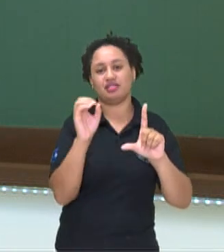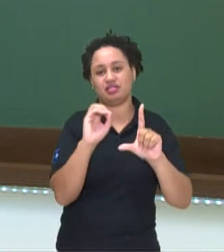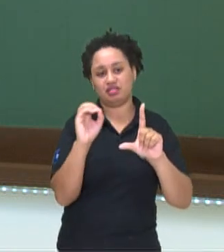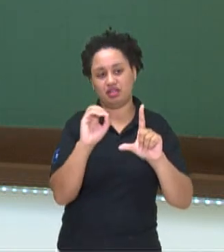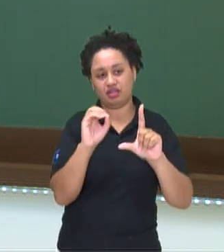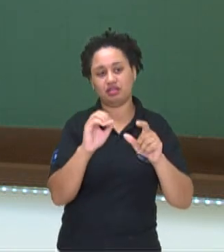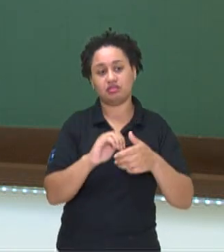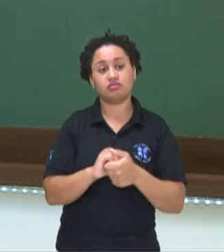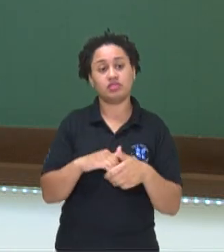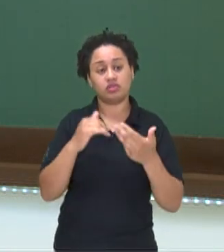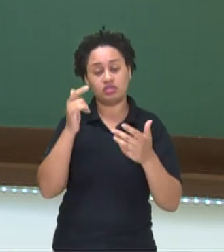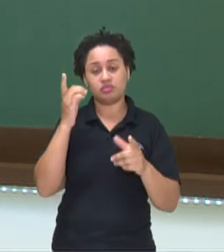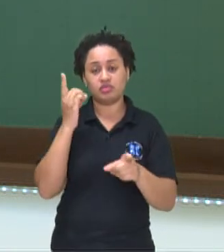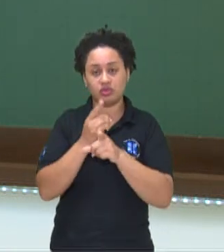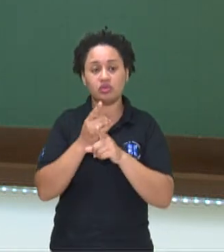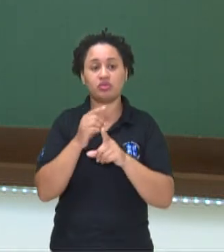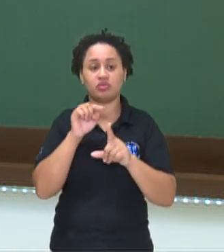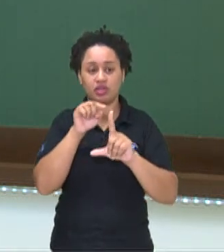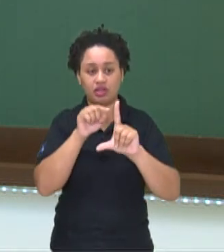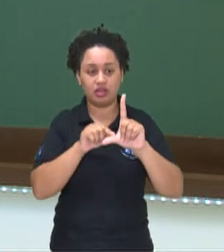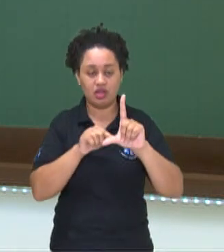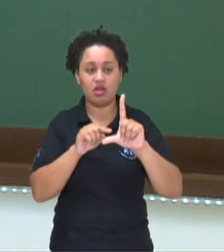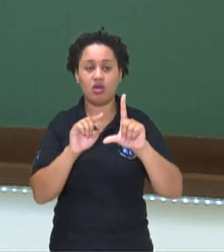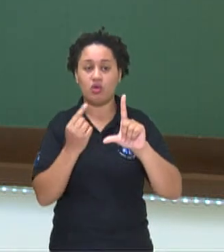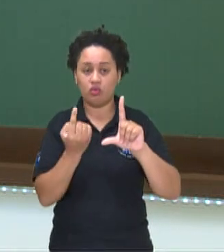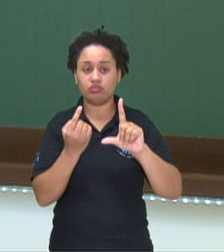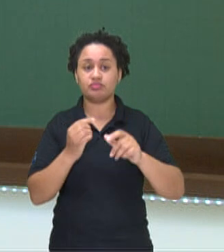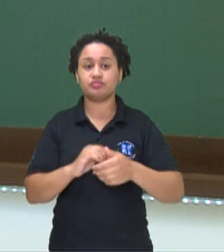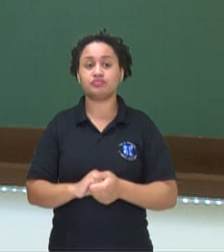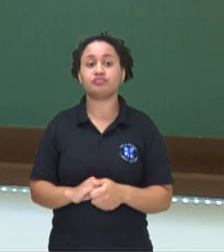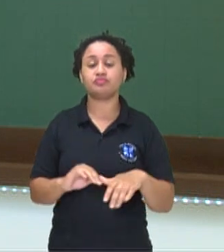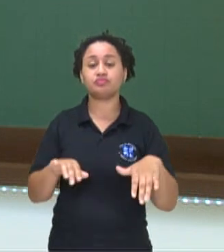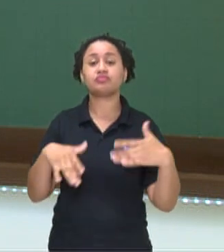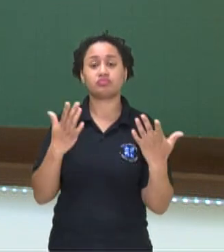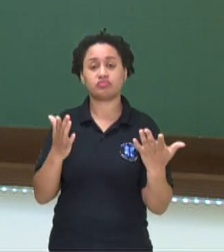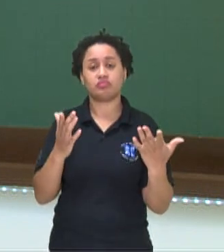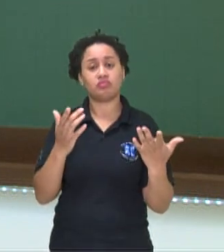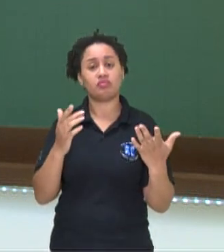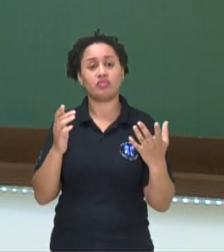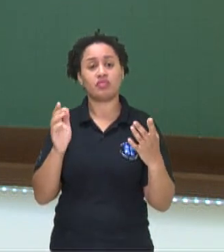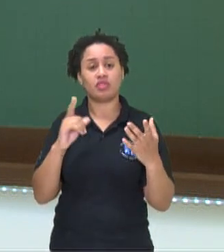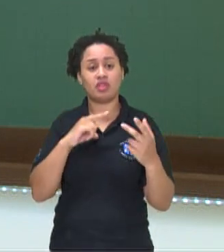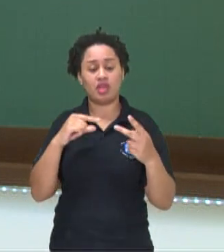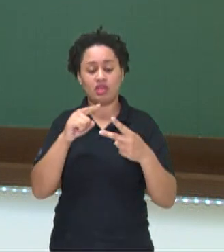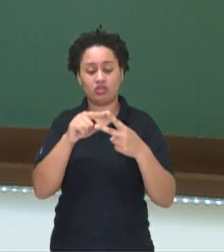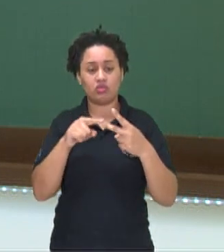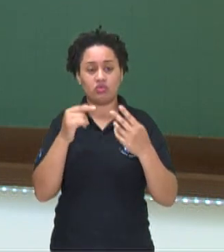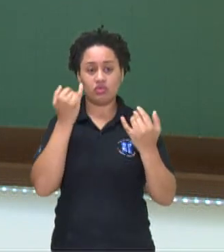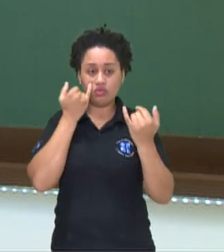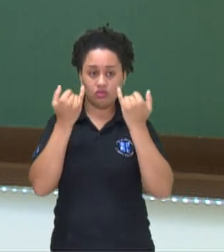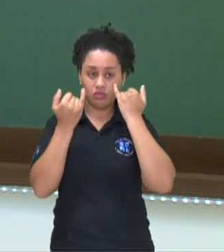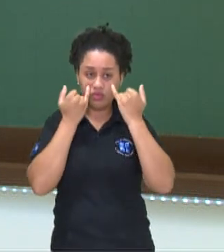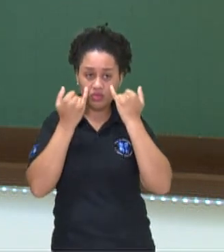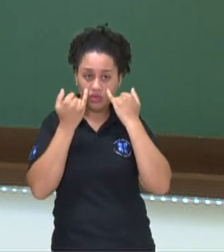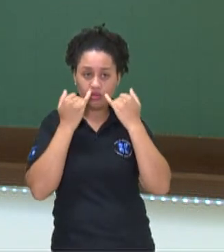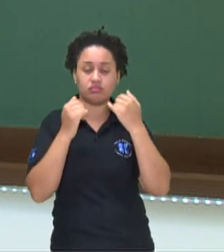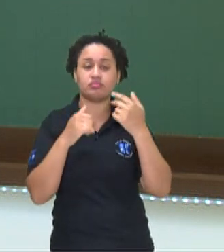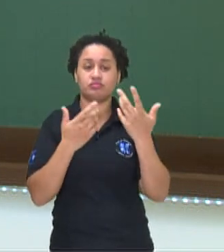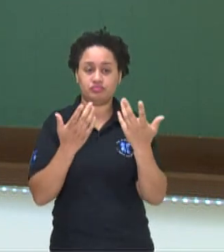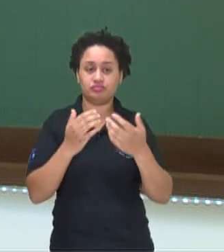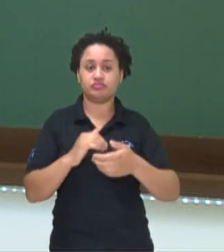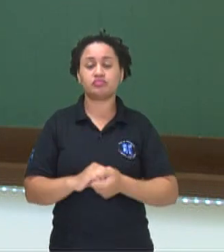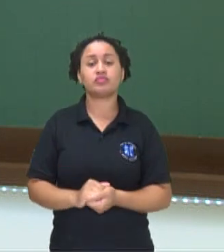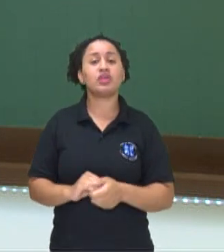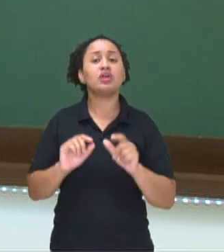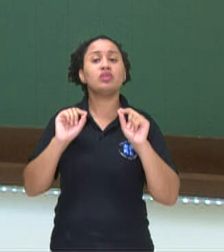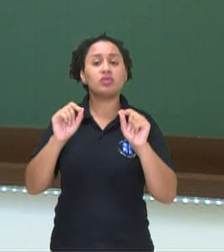então, a raiz da nossa função é 1, tá bom? Beleza? Então, nós temos essas duas informações, tá? E o que